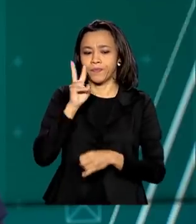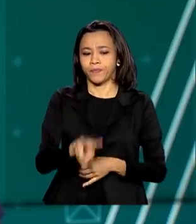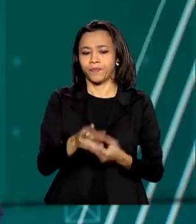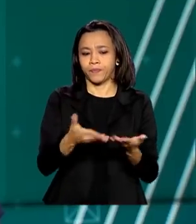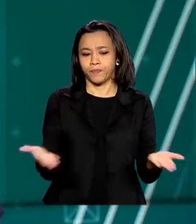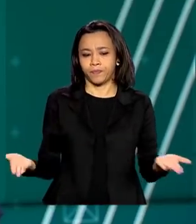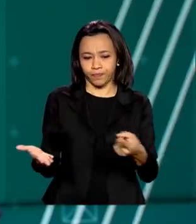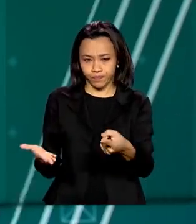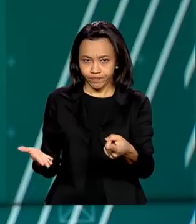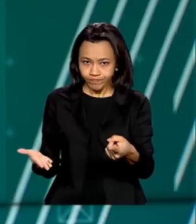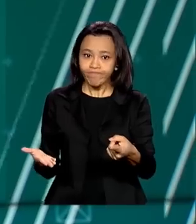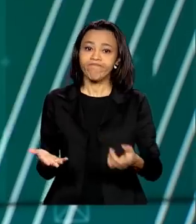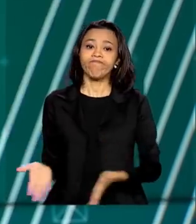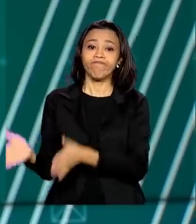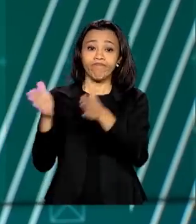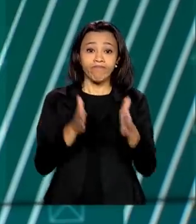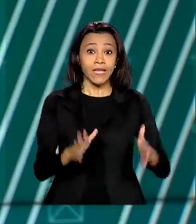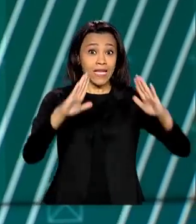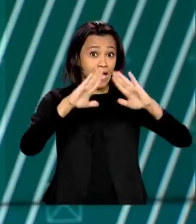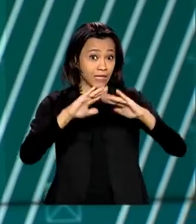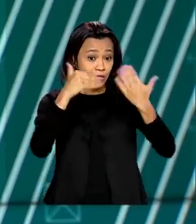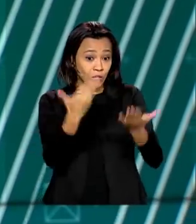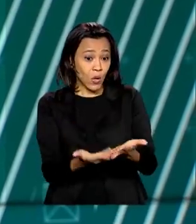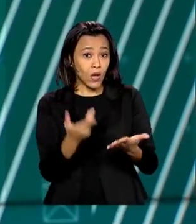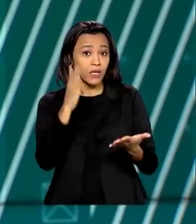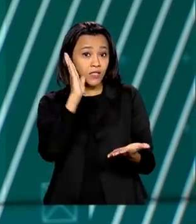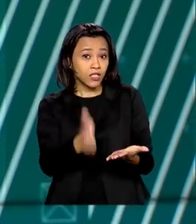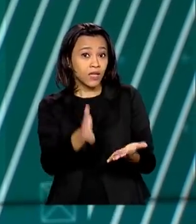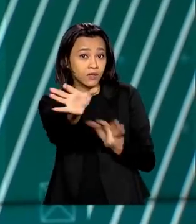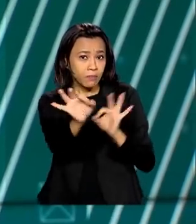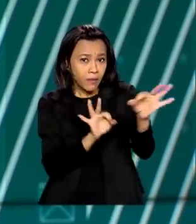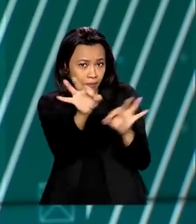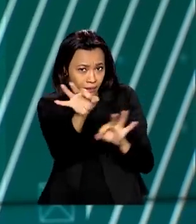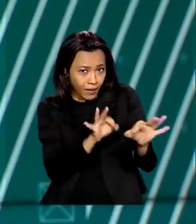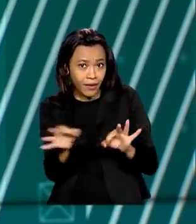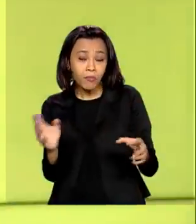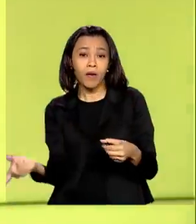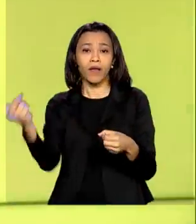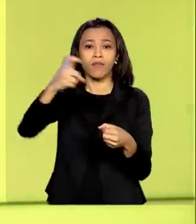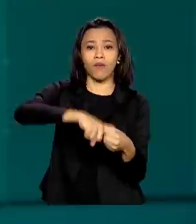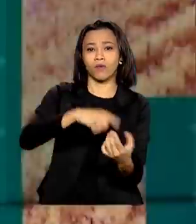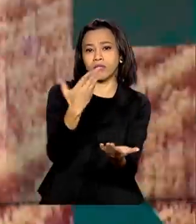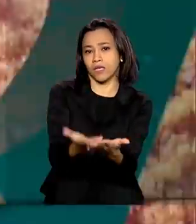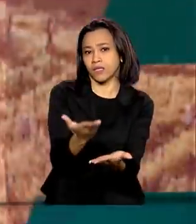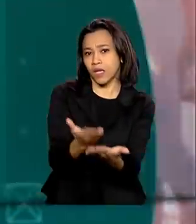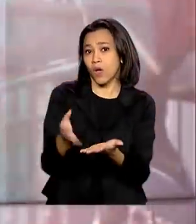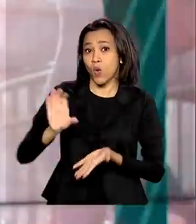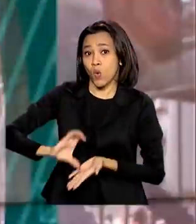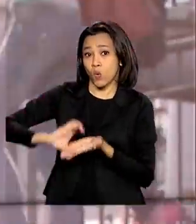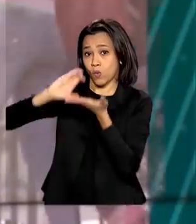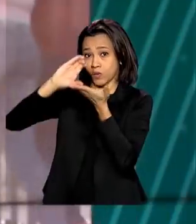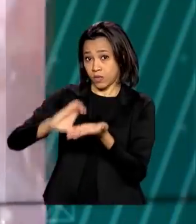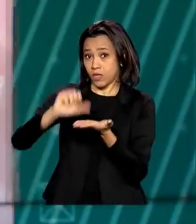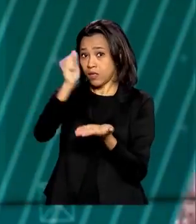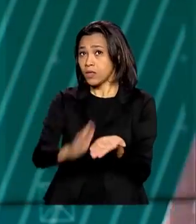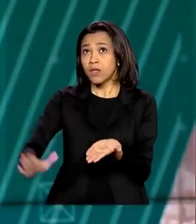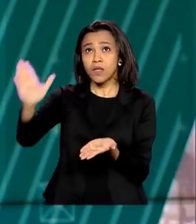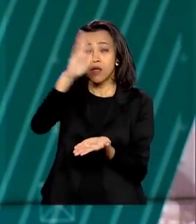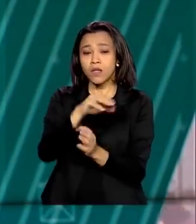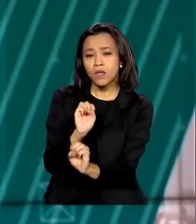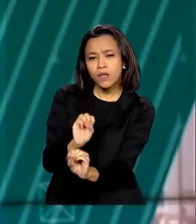E as escolas se preparam para a retomada das atividades com segurança. O Conselho Nacional de Educação divulgou